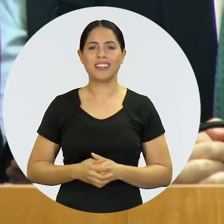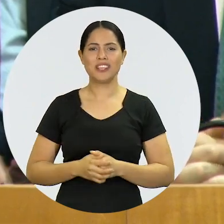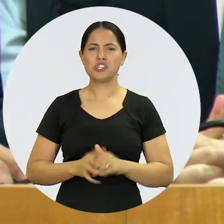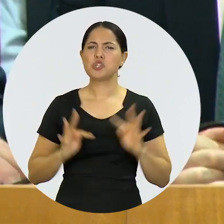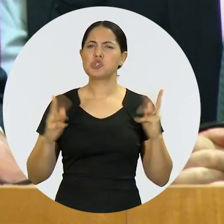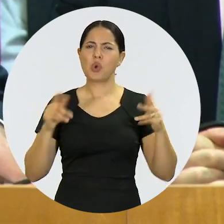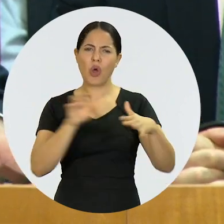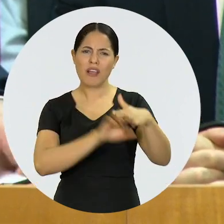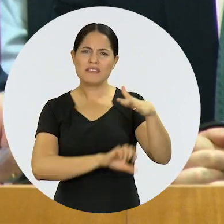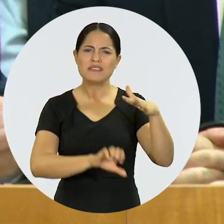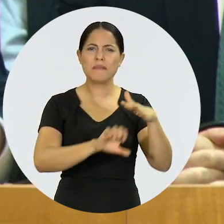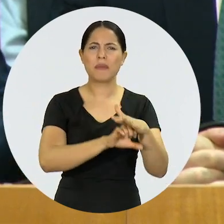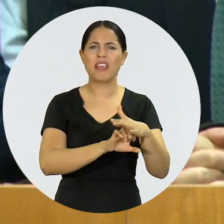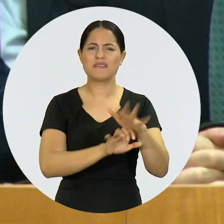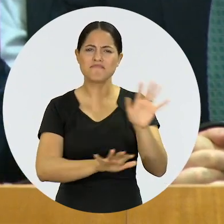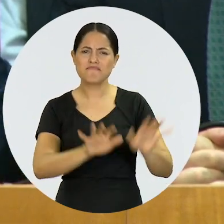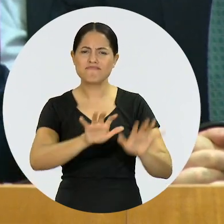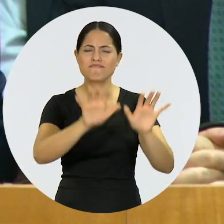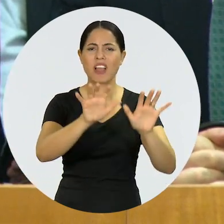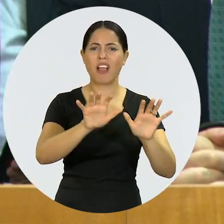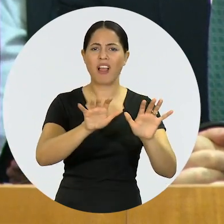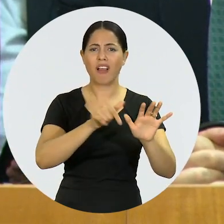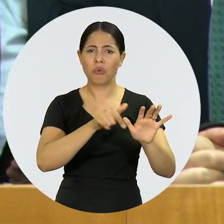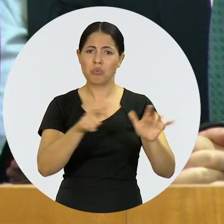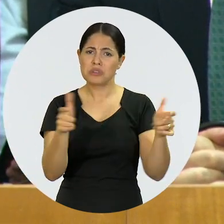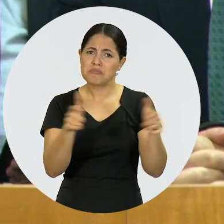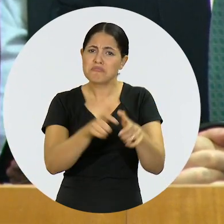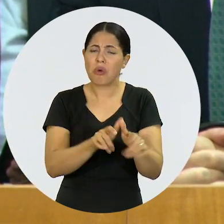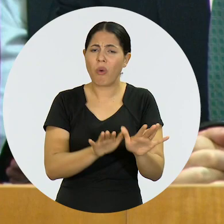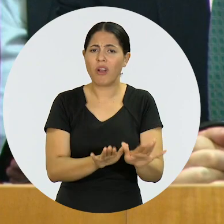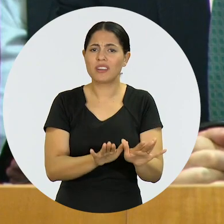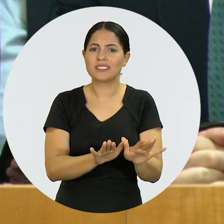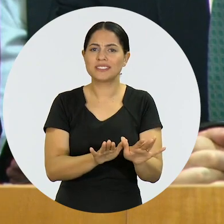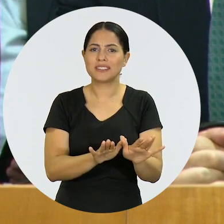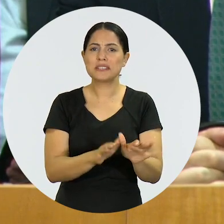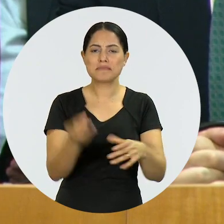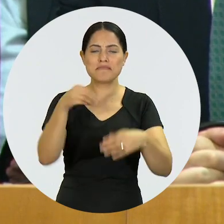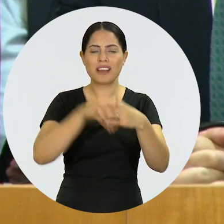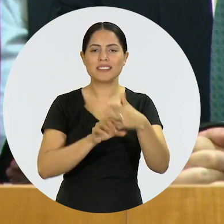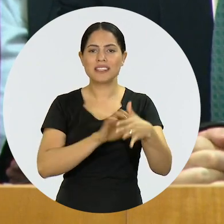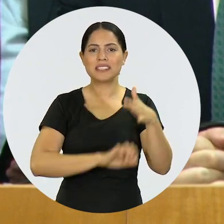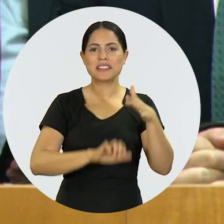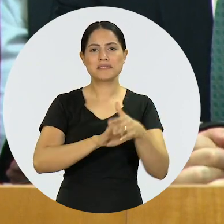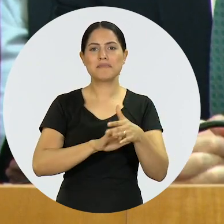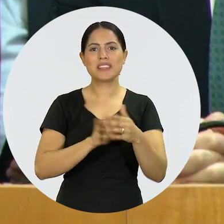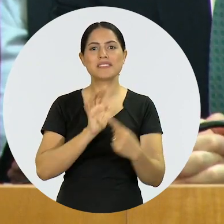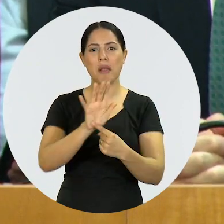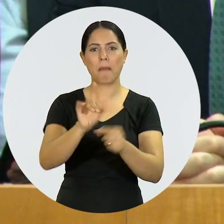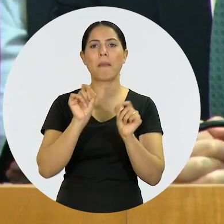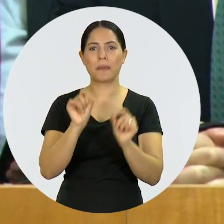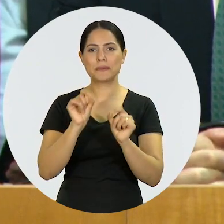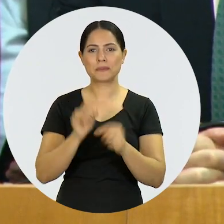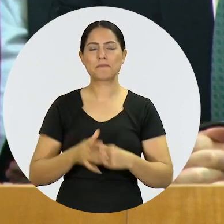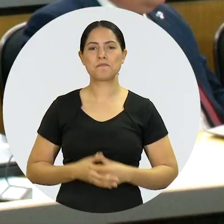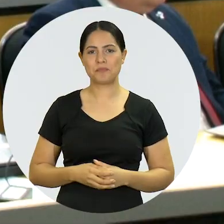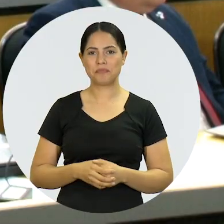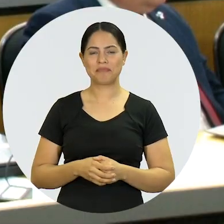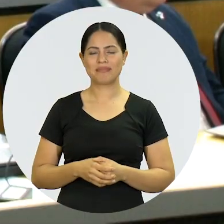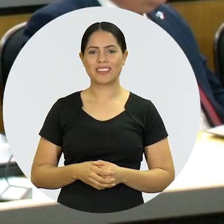reação das corporações ou de exceções e minorias dentro das corporações mostra